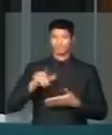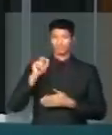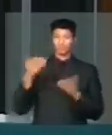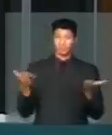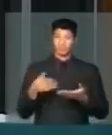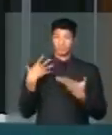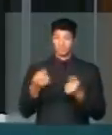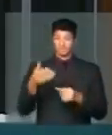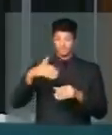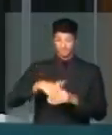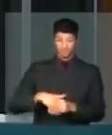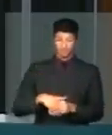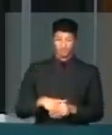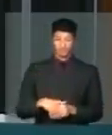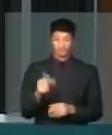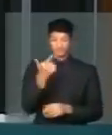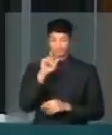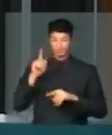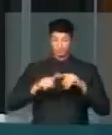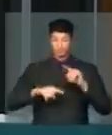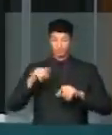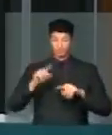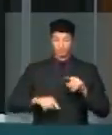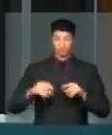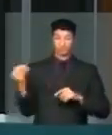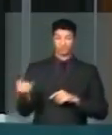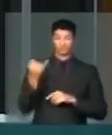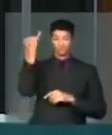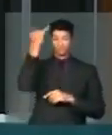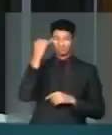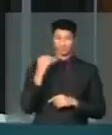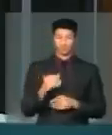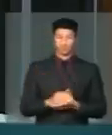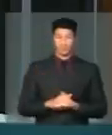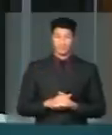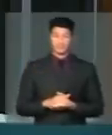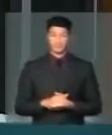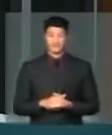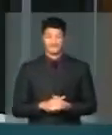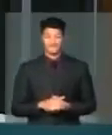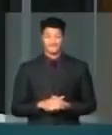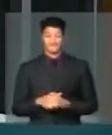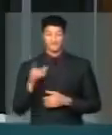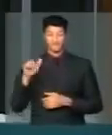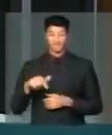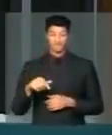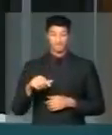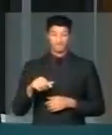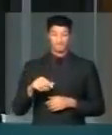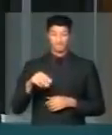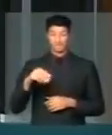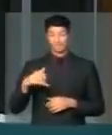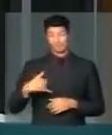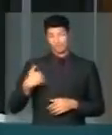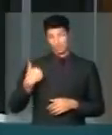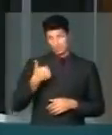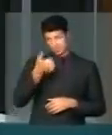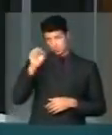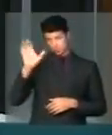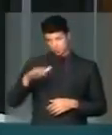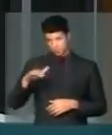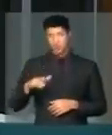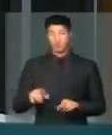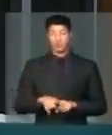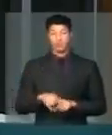hoje vamos votar em outra matéria extremamente importante, é a questão da redução da moradade